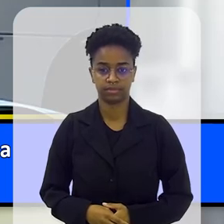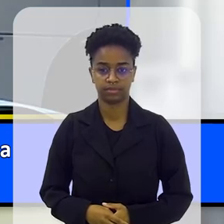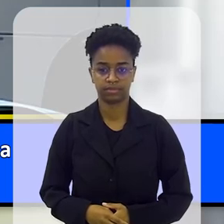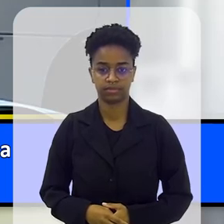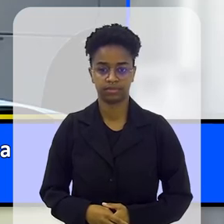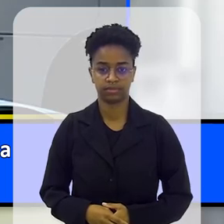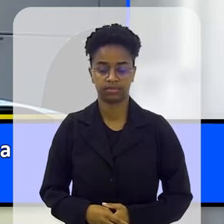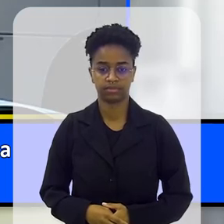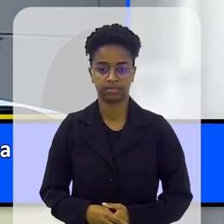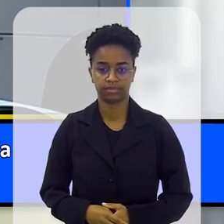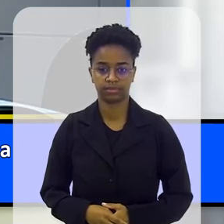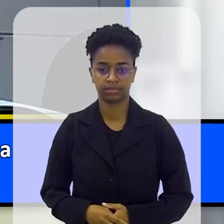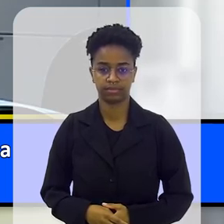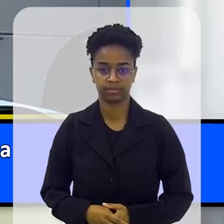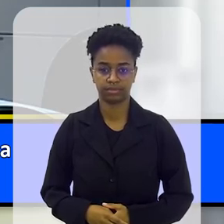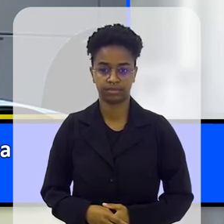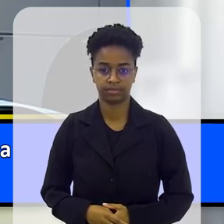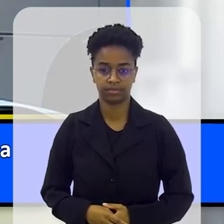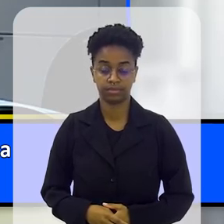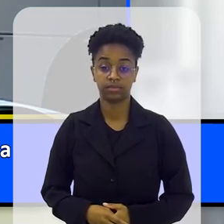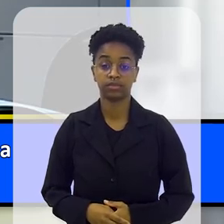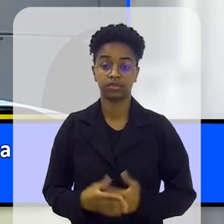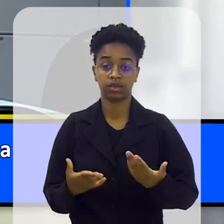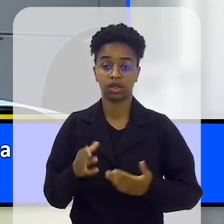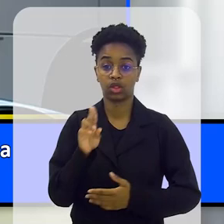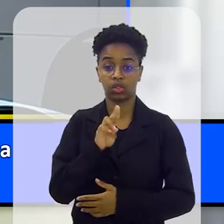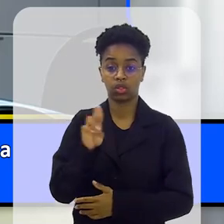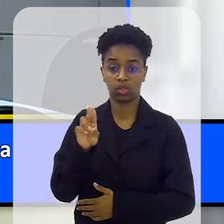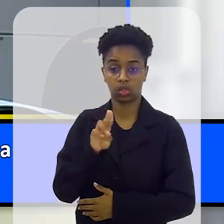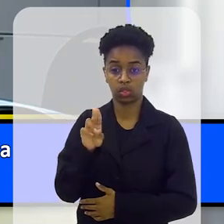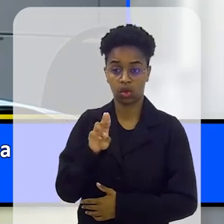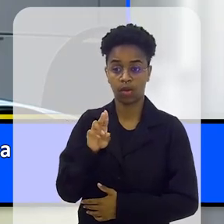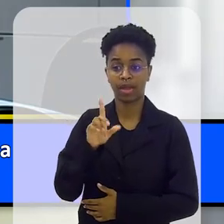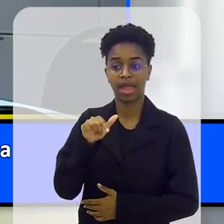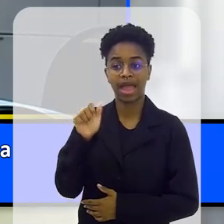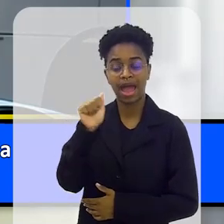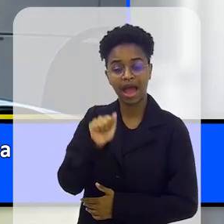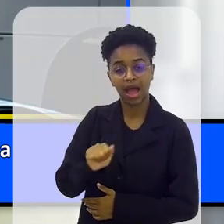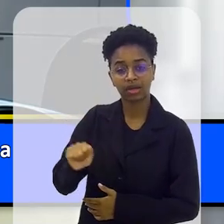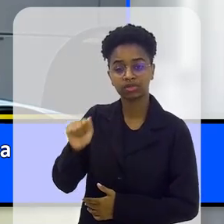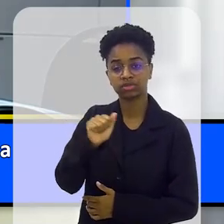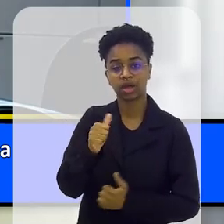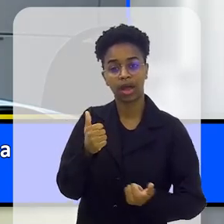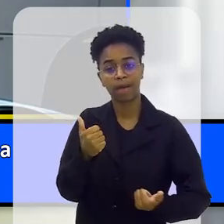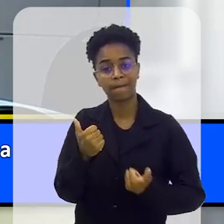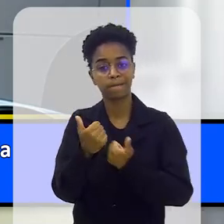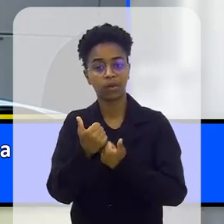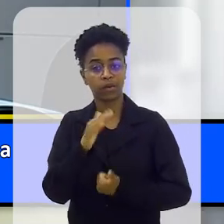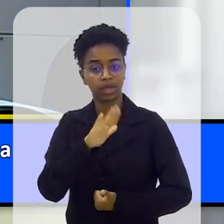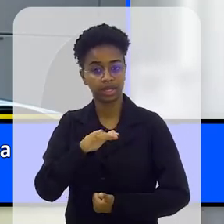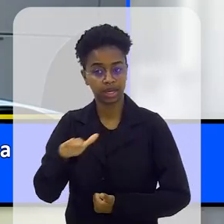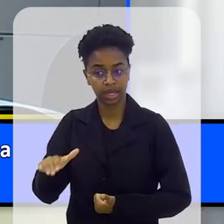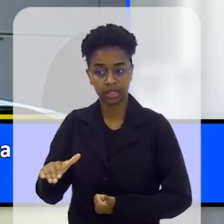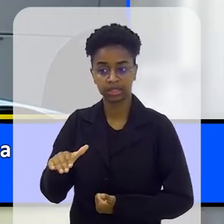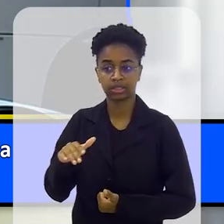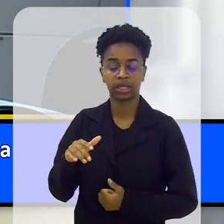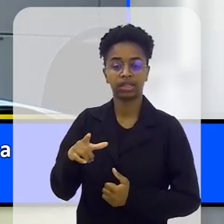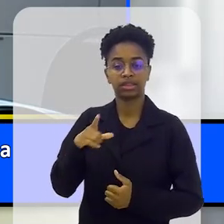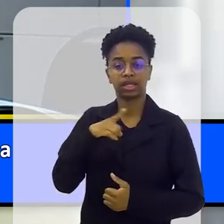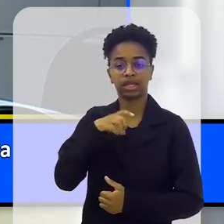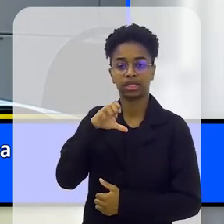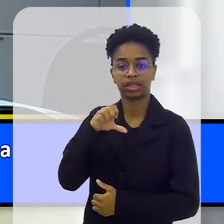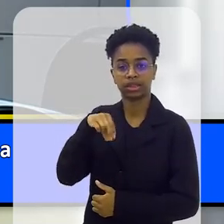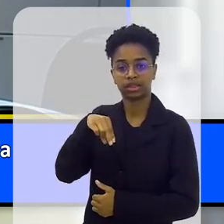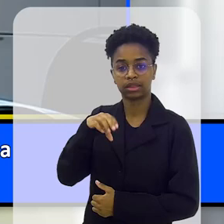68782036, mil ao contrário, 08. A razão social, nossa, é a associação de apoio à